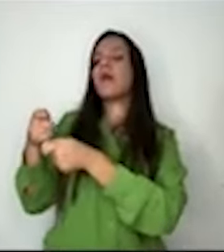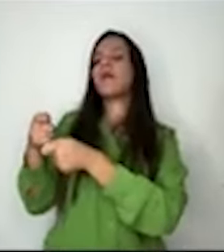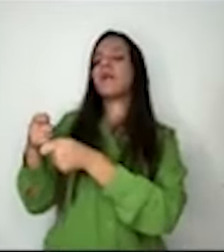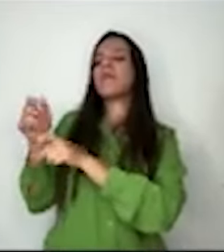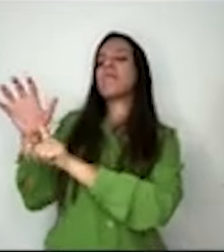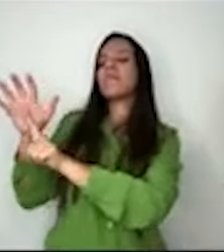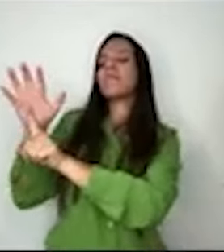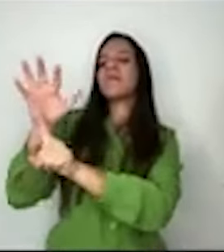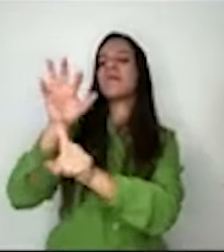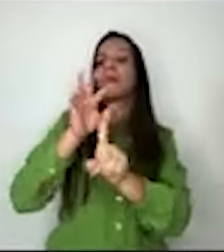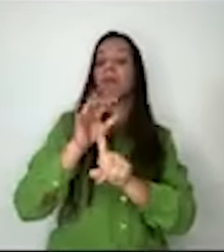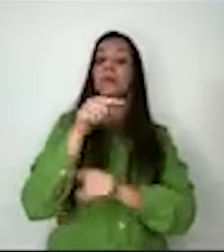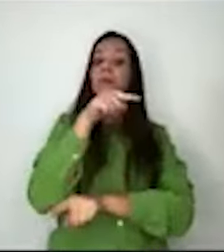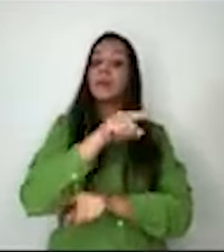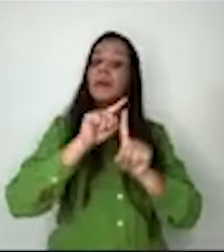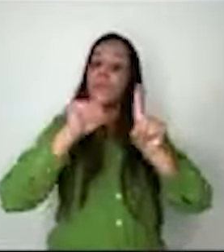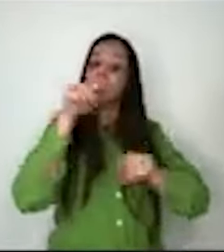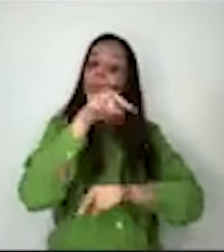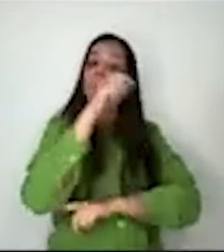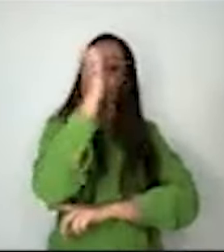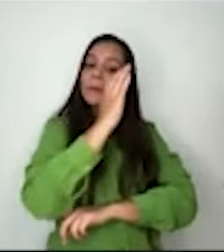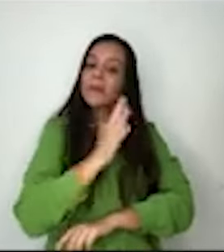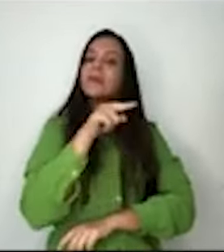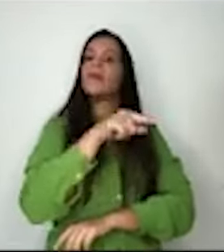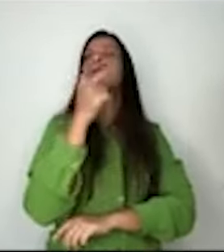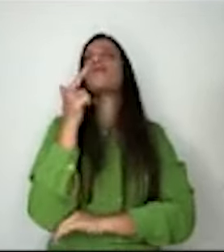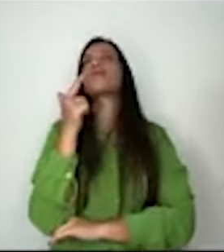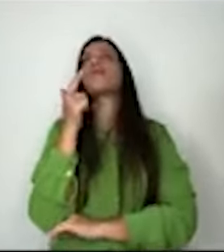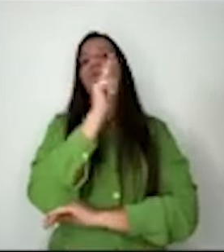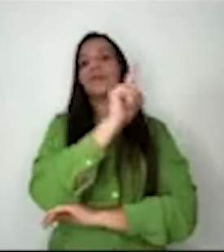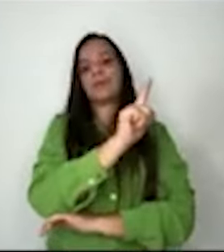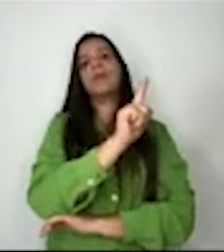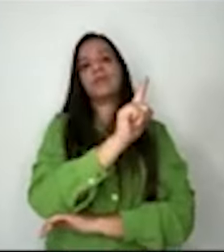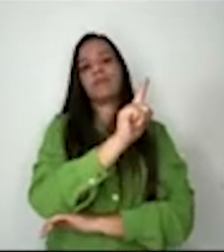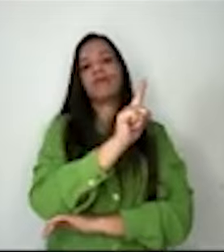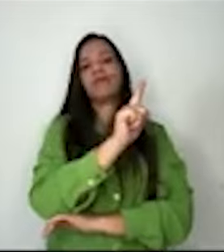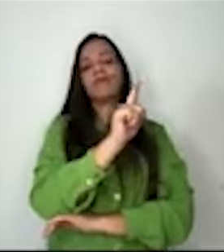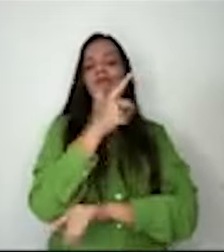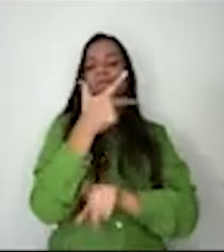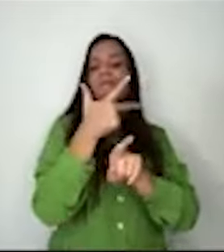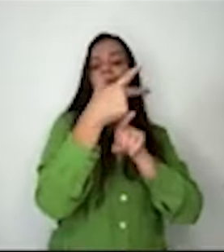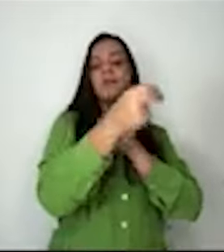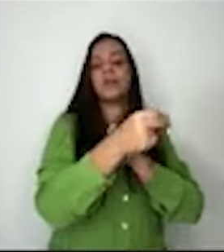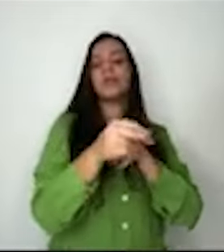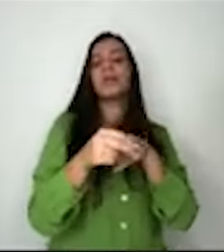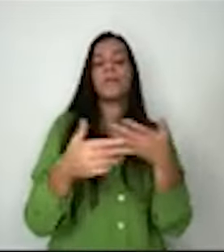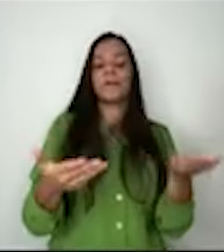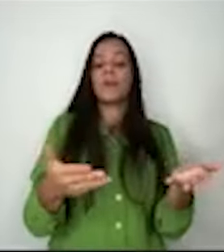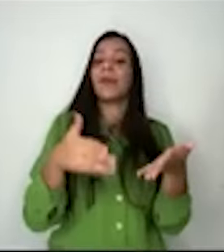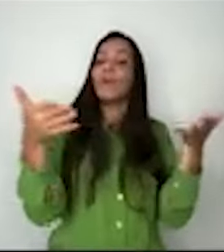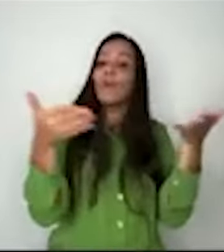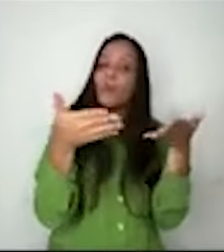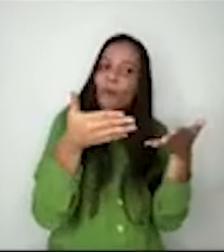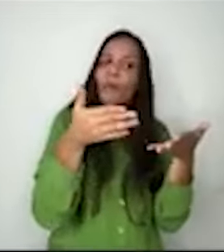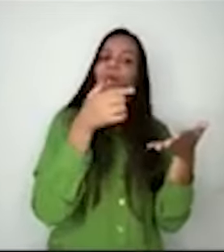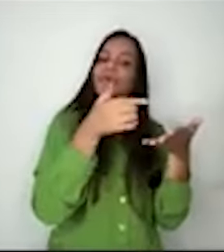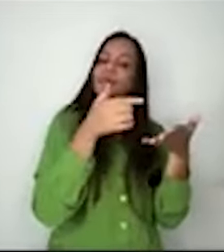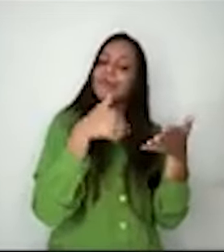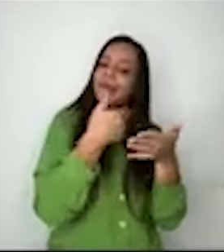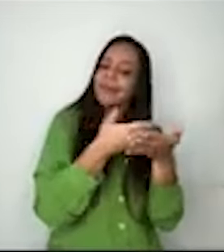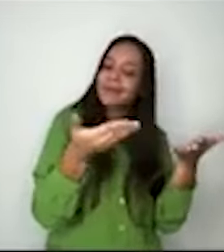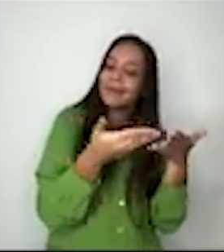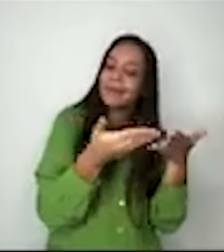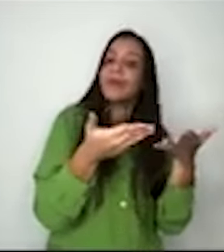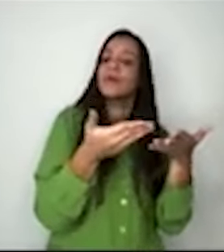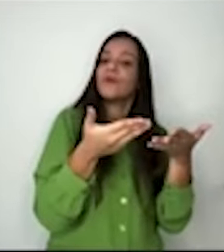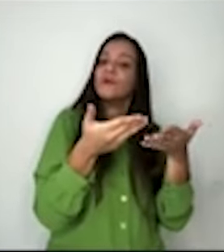preservar as instituições e vivemos numa preservação, eu diria, já longa